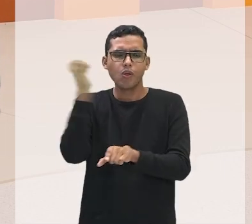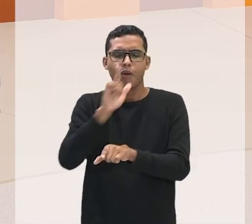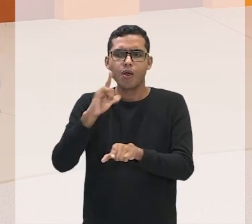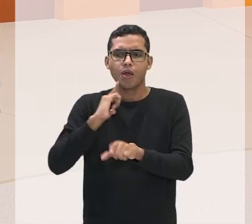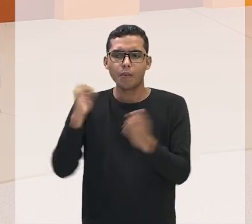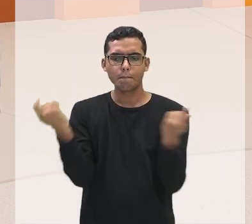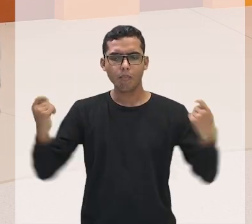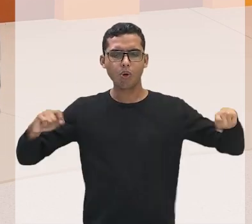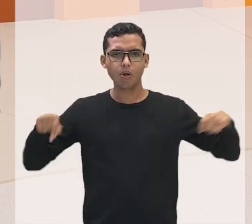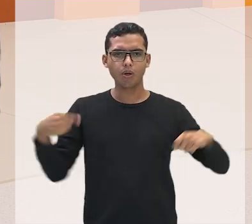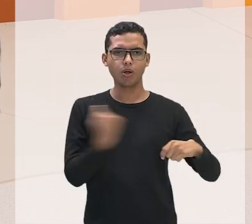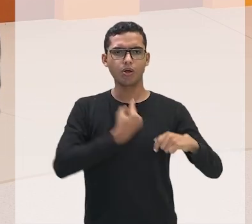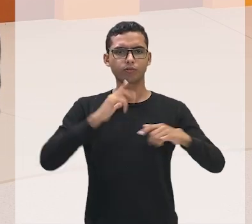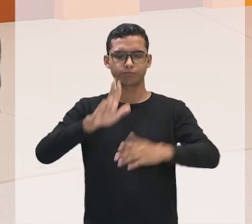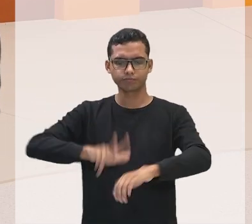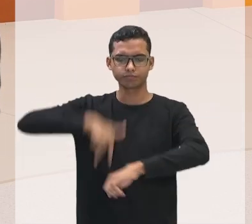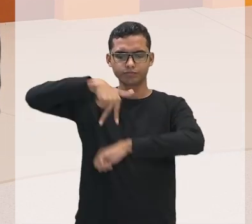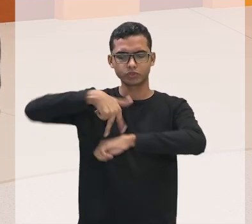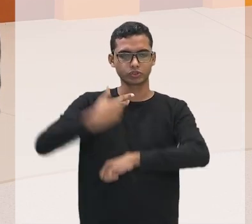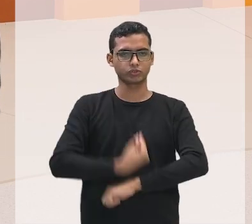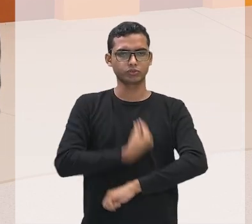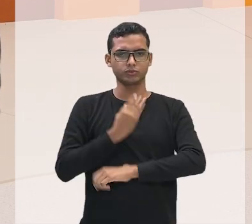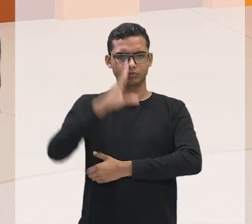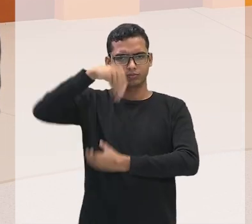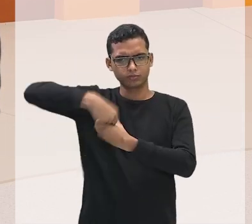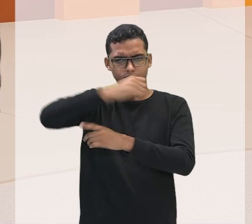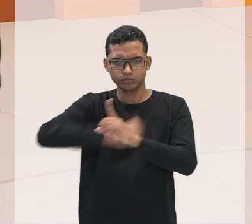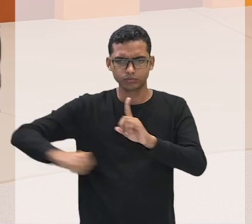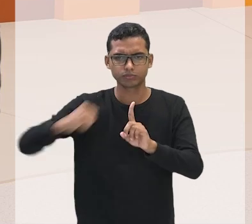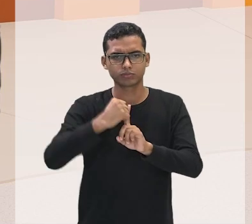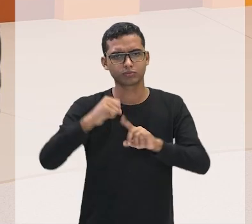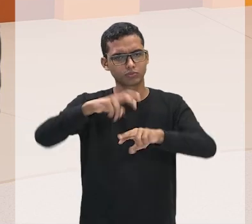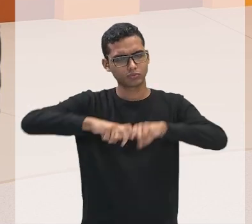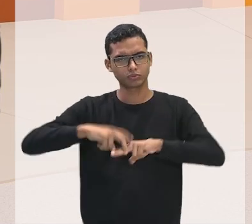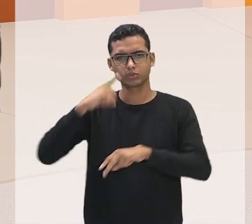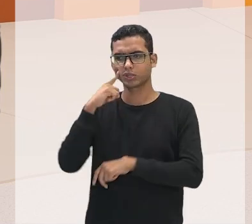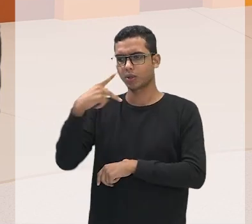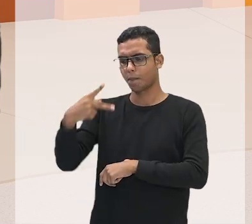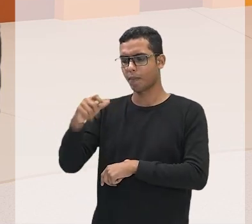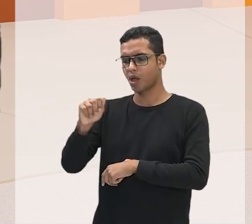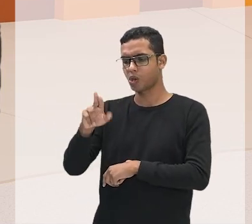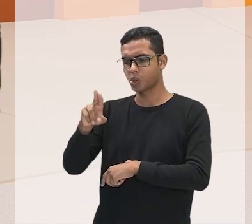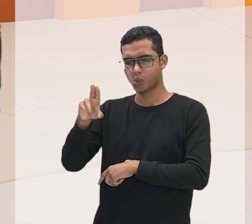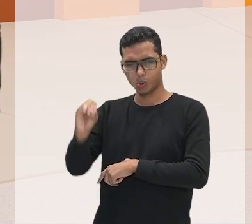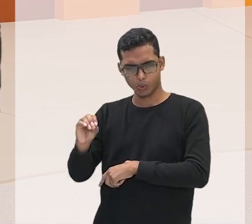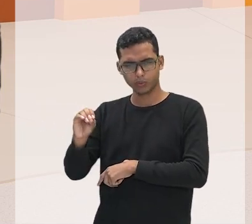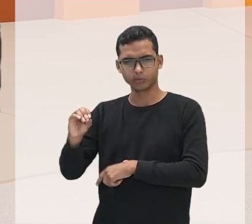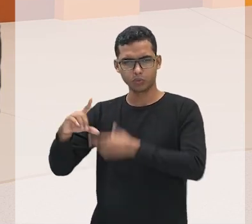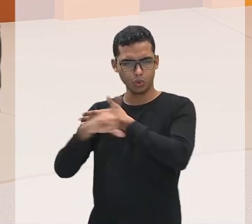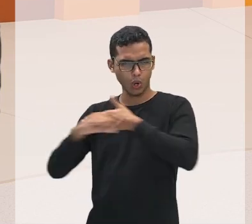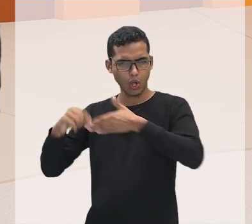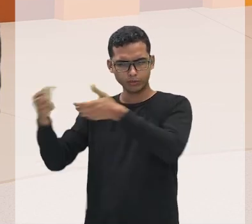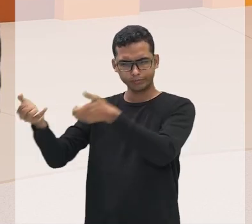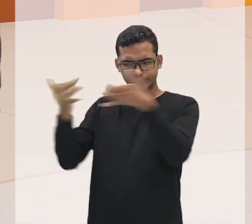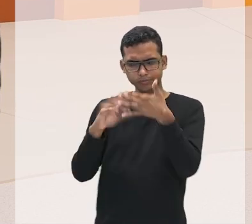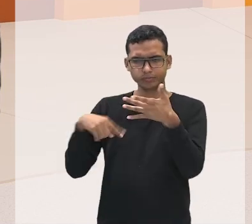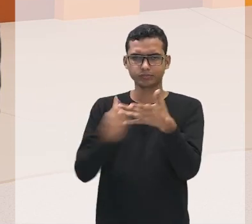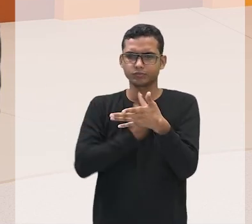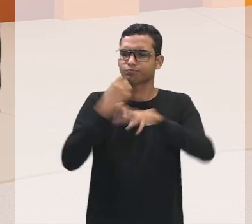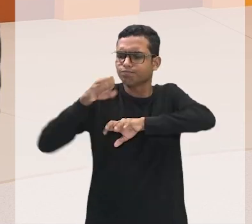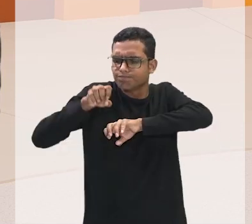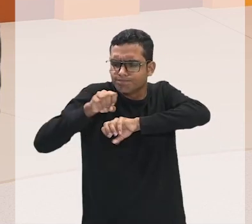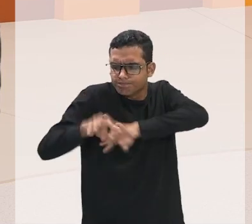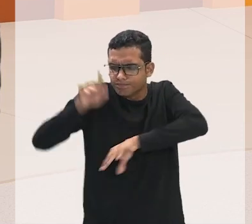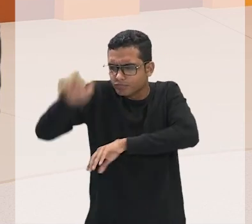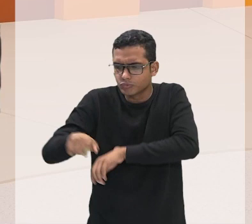atuar dentro da sociedade. Por isso que Paulo Freire falava para nós que nós temos que ensinar o aluno